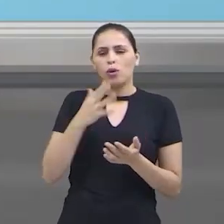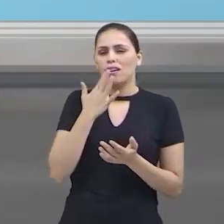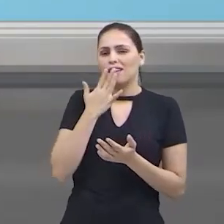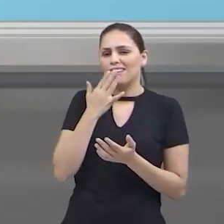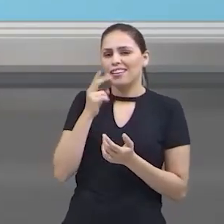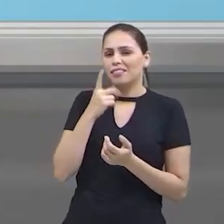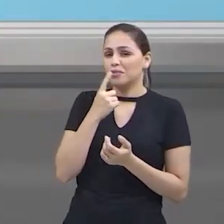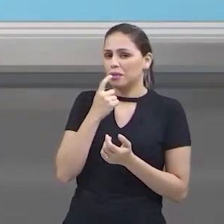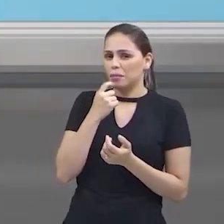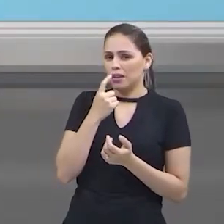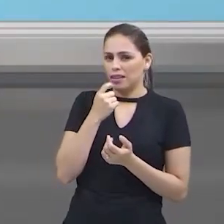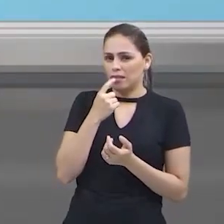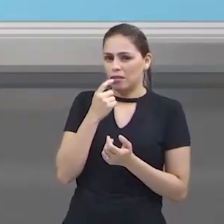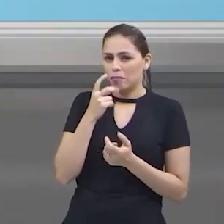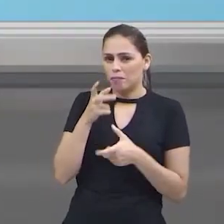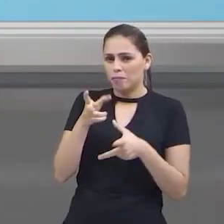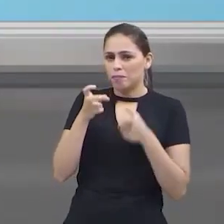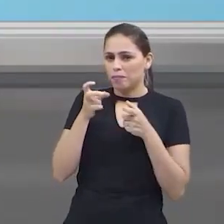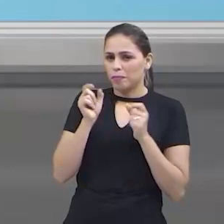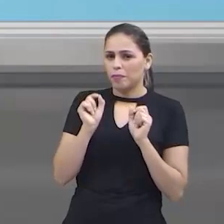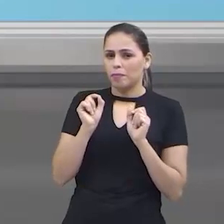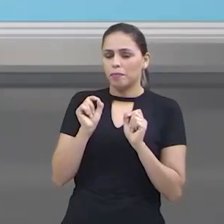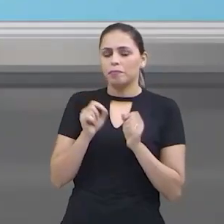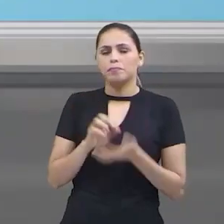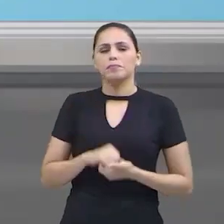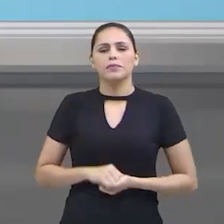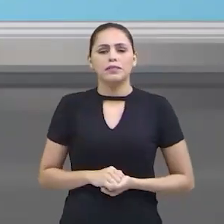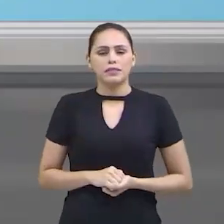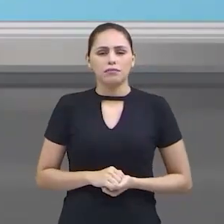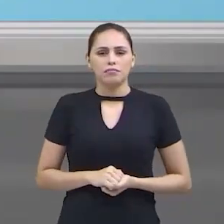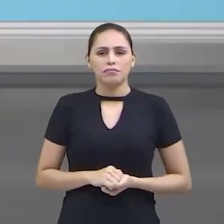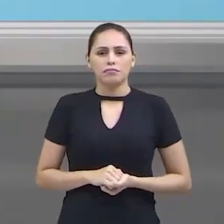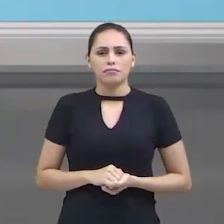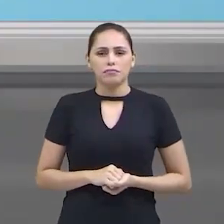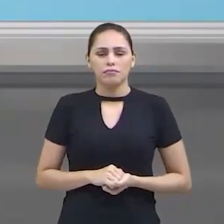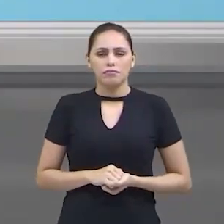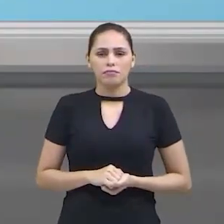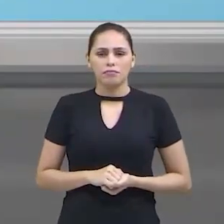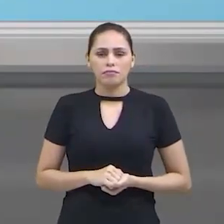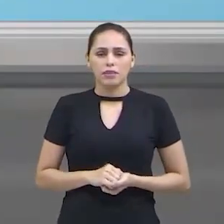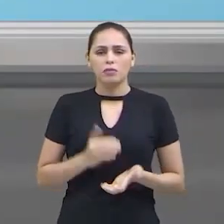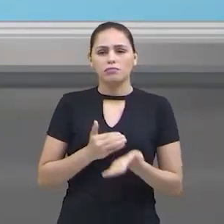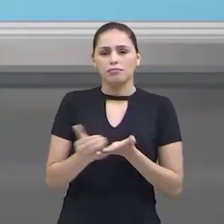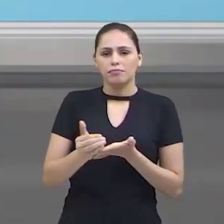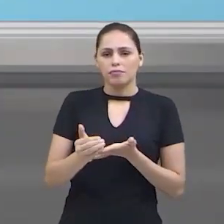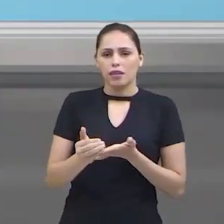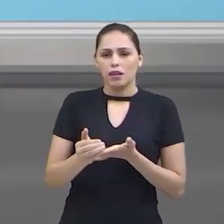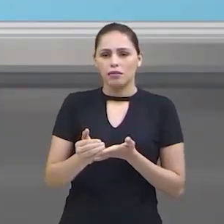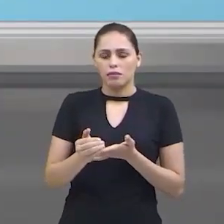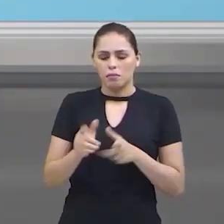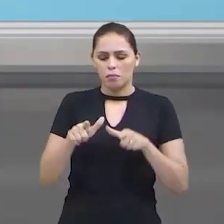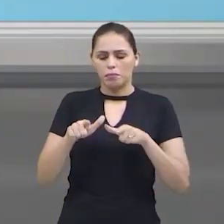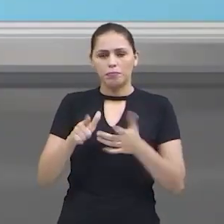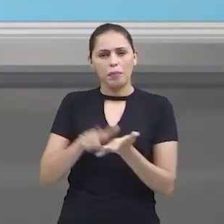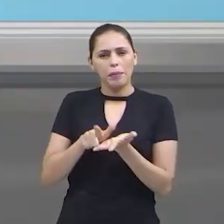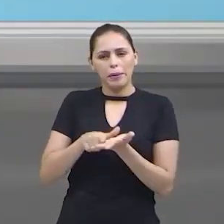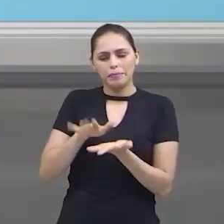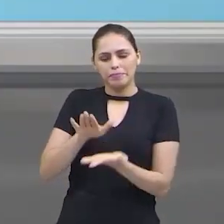observar bem, para se destacar. Pronto. Então, vamos iniciar assim. Colocou o papelzinho no chão.